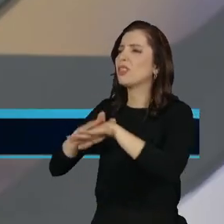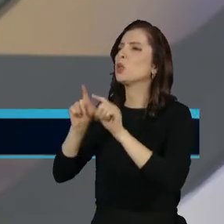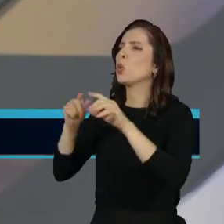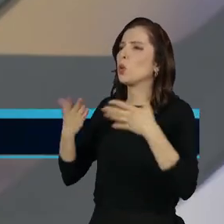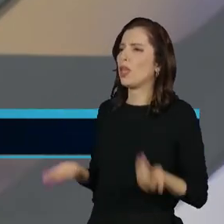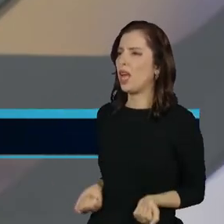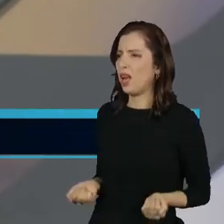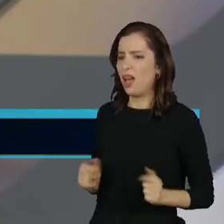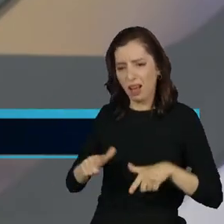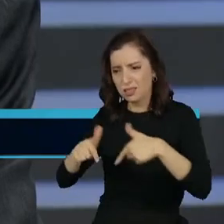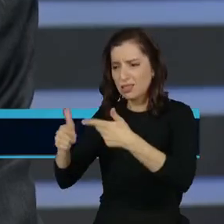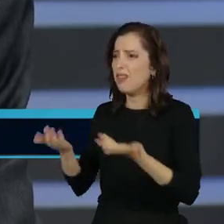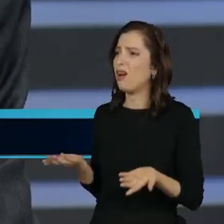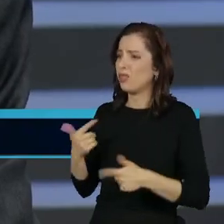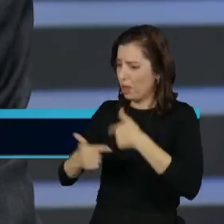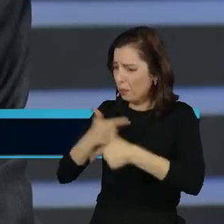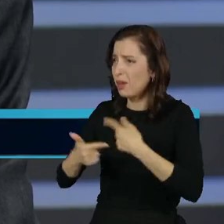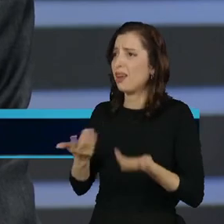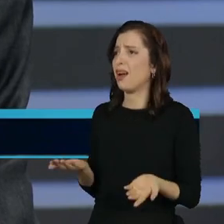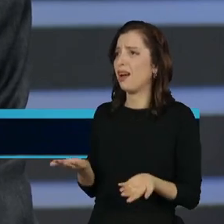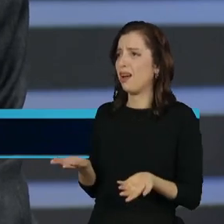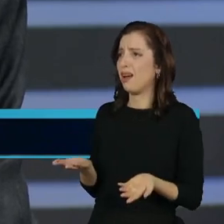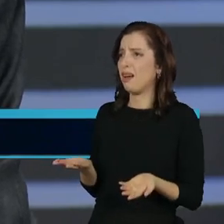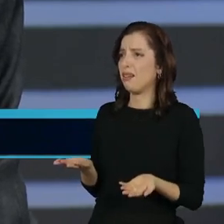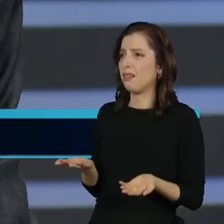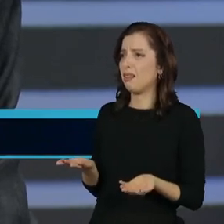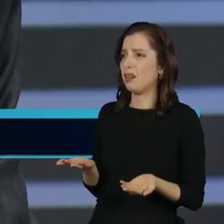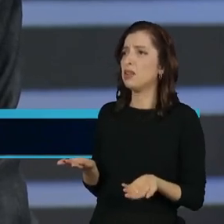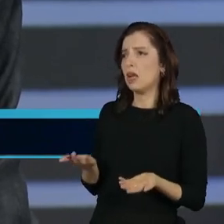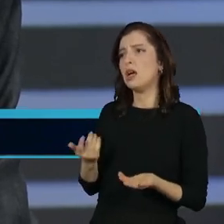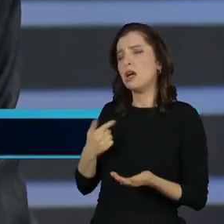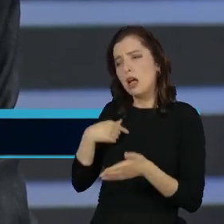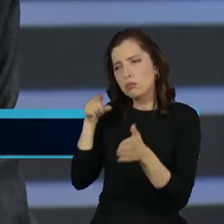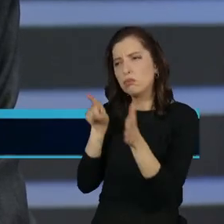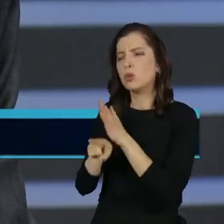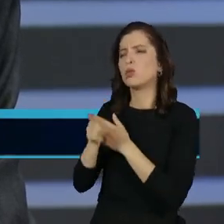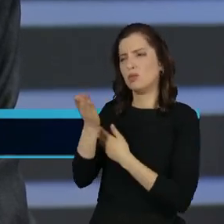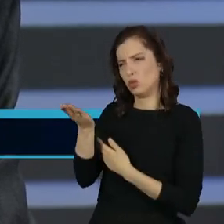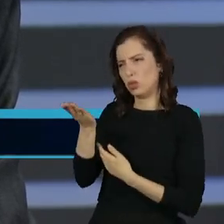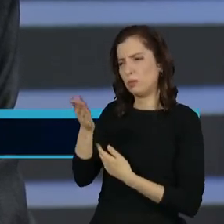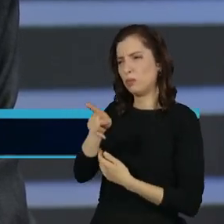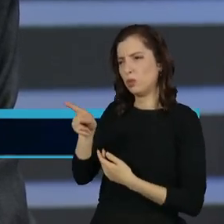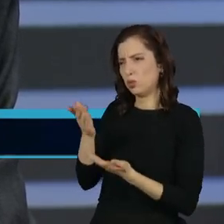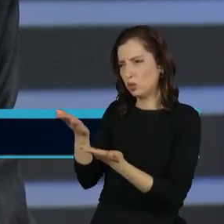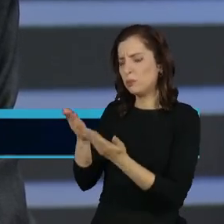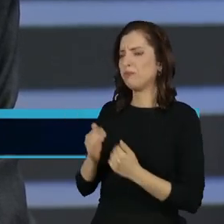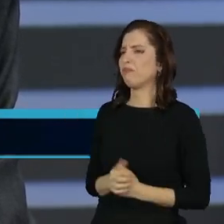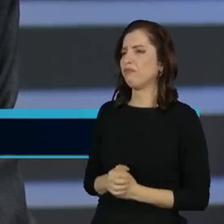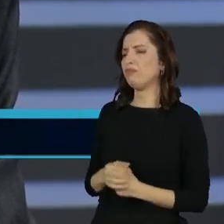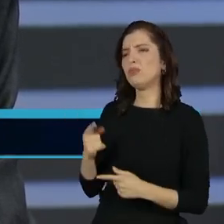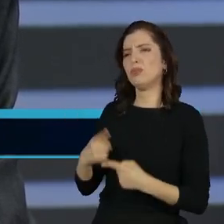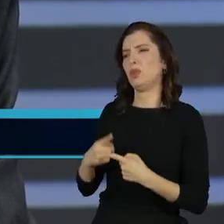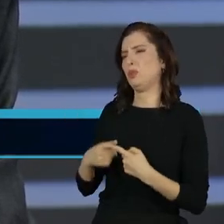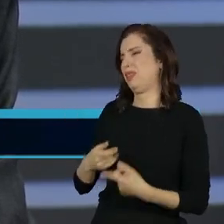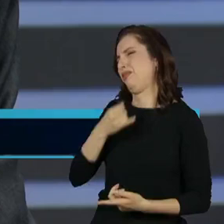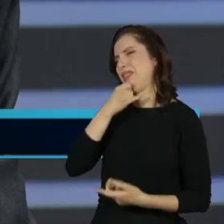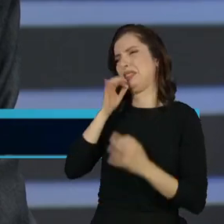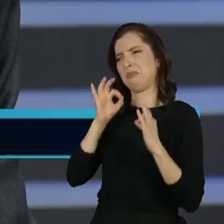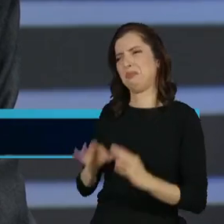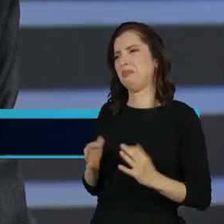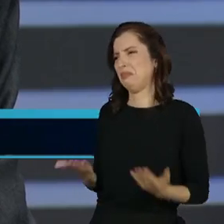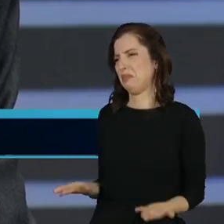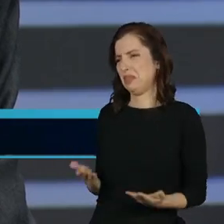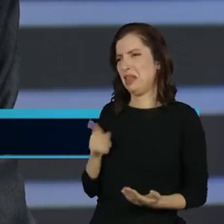Estado? Eu só fiz essa ouvida professora, porque realmente, infelizmente, nós temos um Congresso